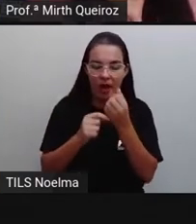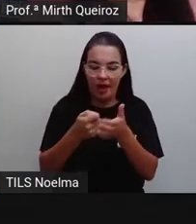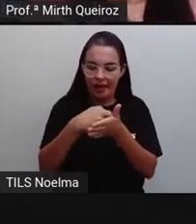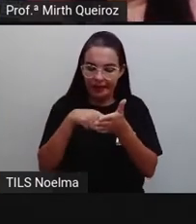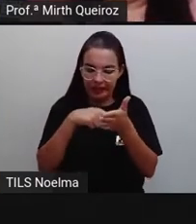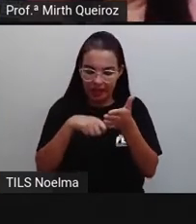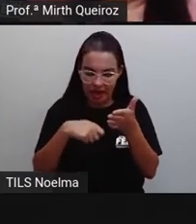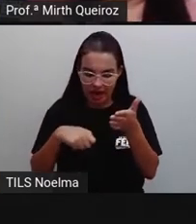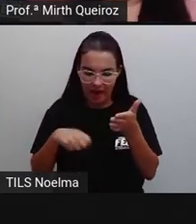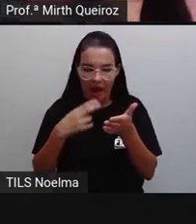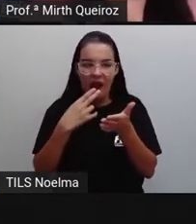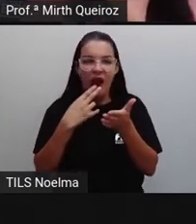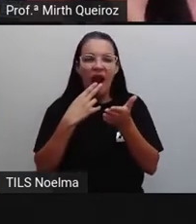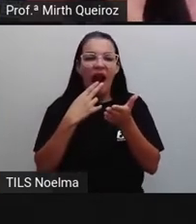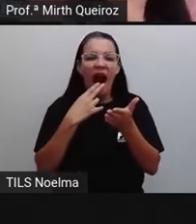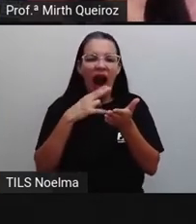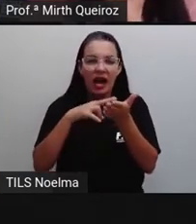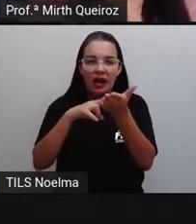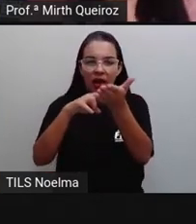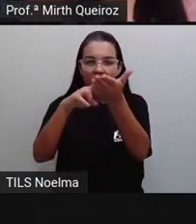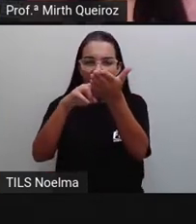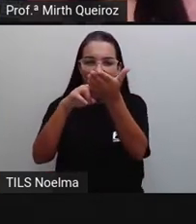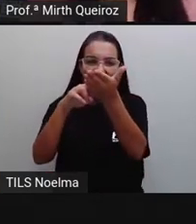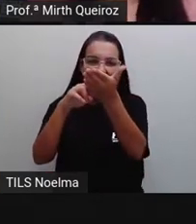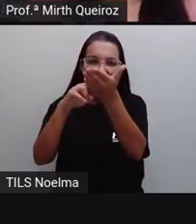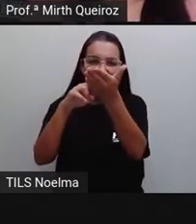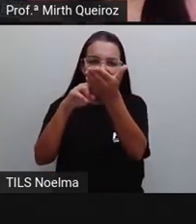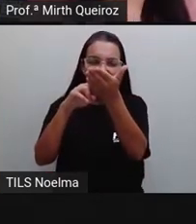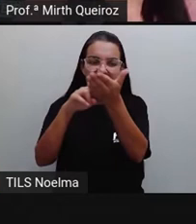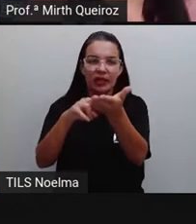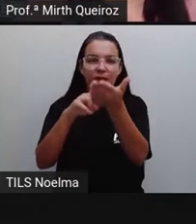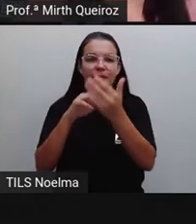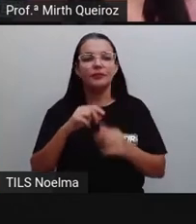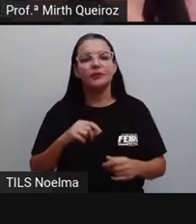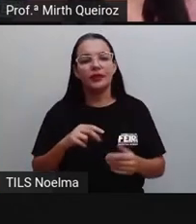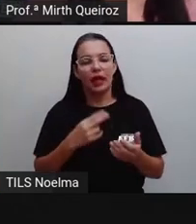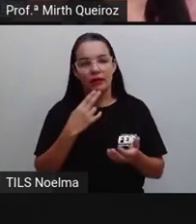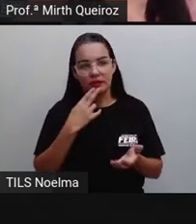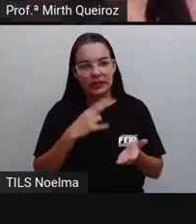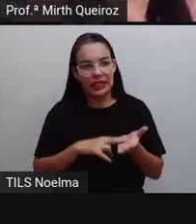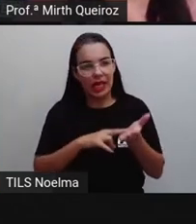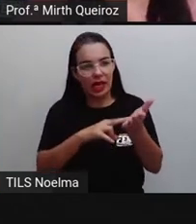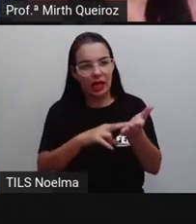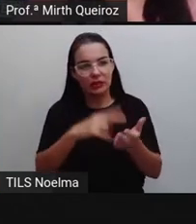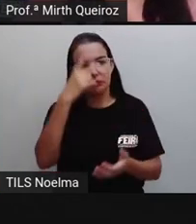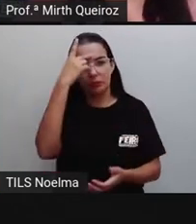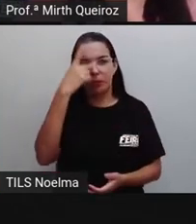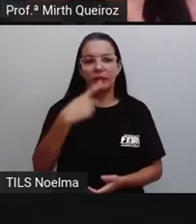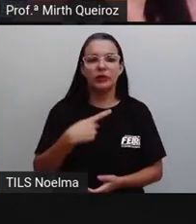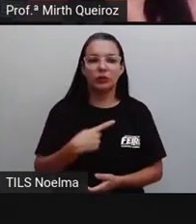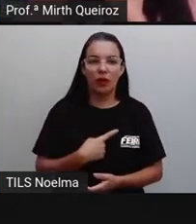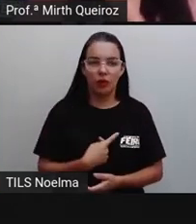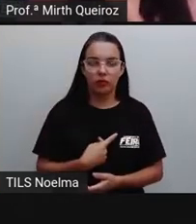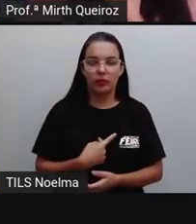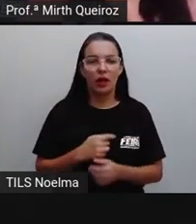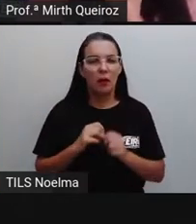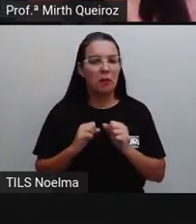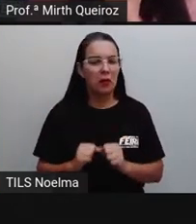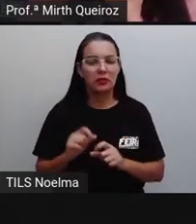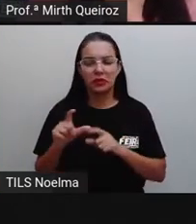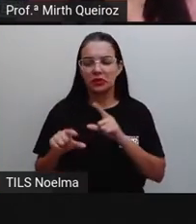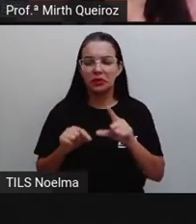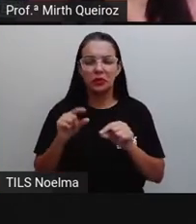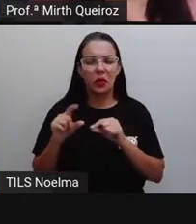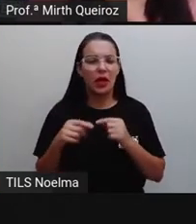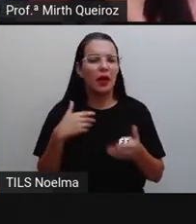o receptor da mensagem, né? Com quem ele quer se comunicar ali, e ele pode escolher como é que ele